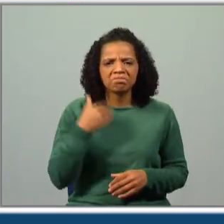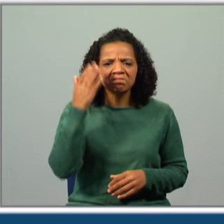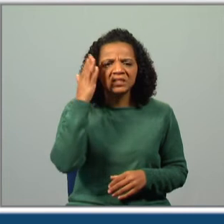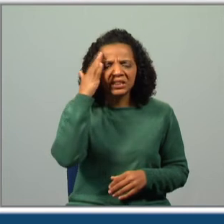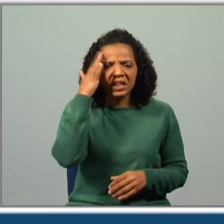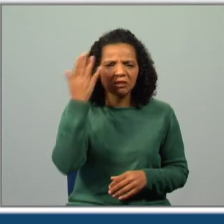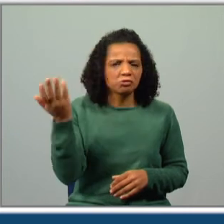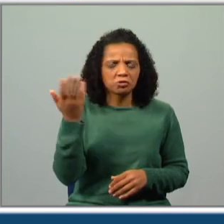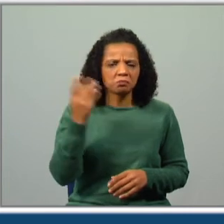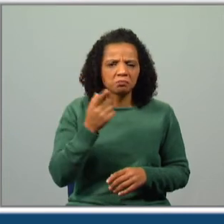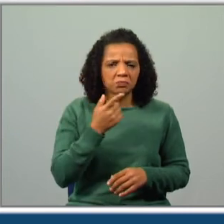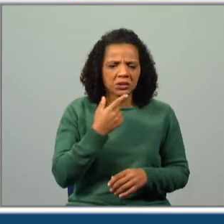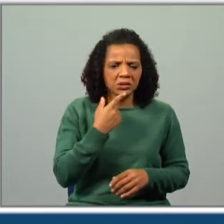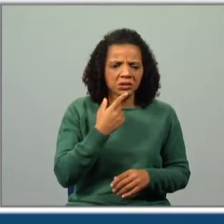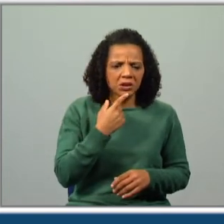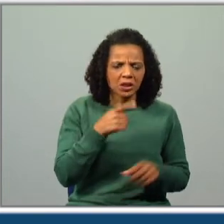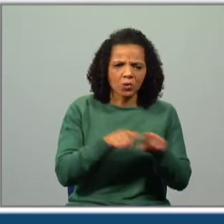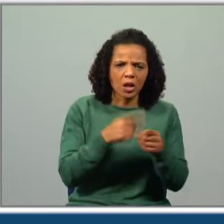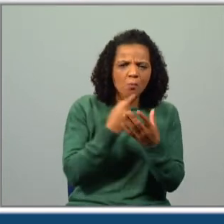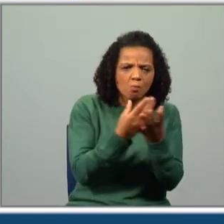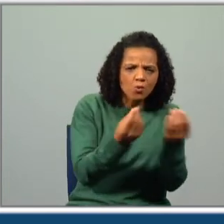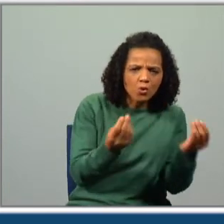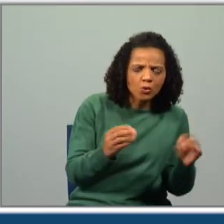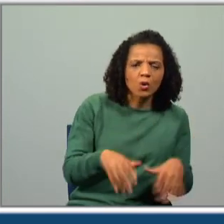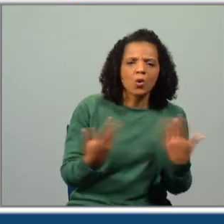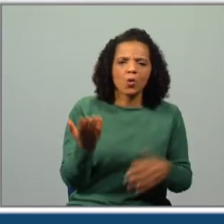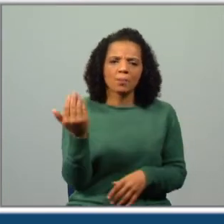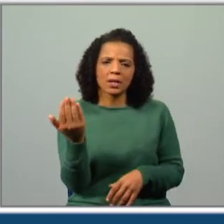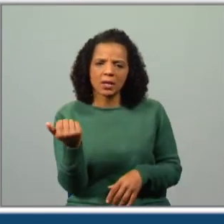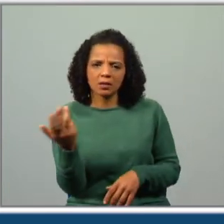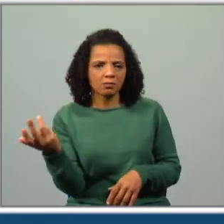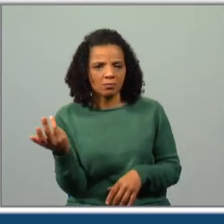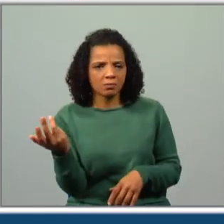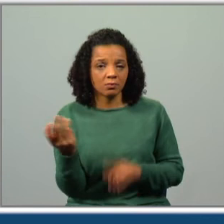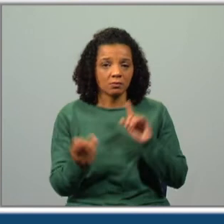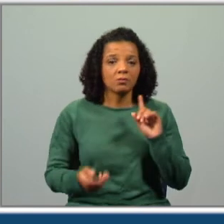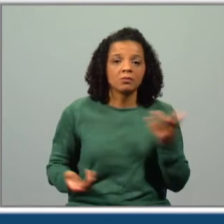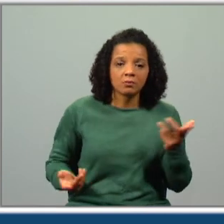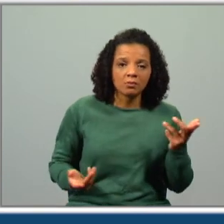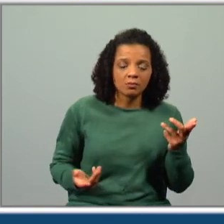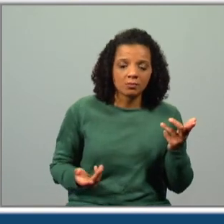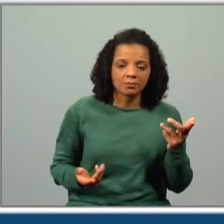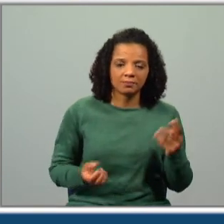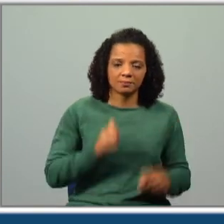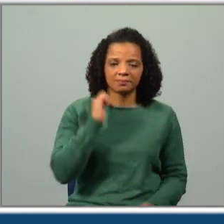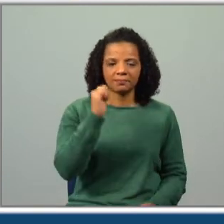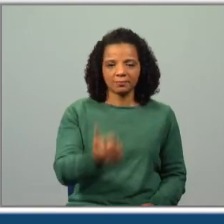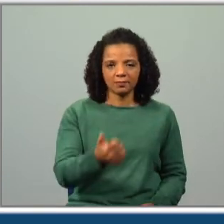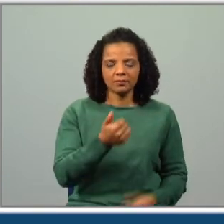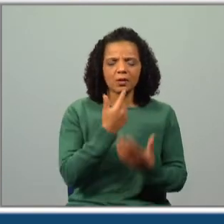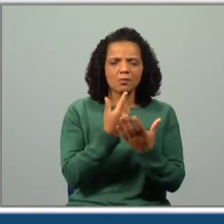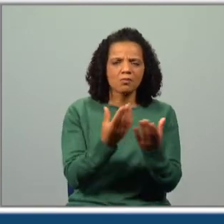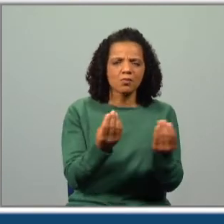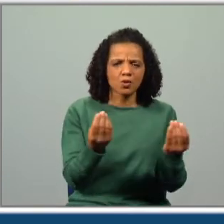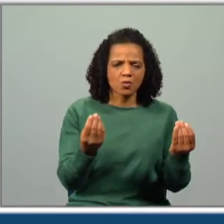parece? É uma ideia de um excesso absoluto ou de ausência? De? Correto. A ideia de